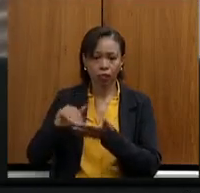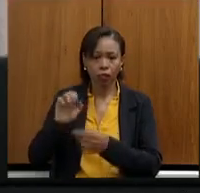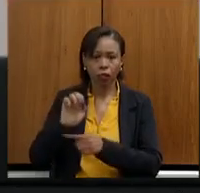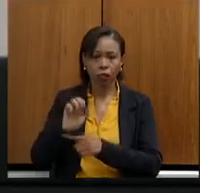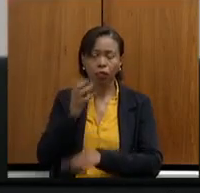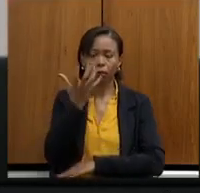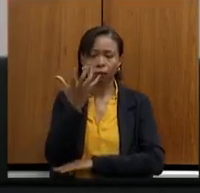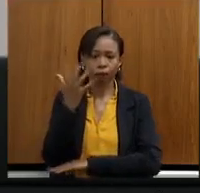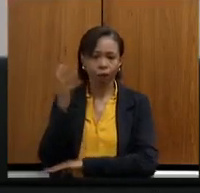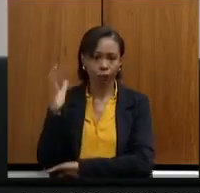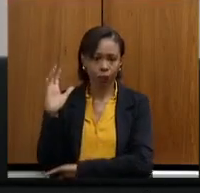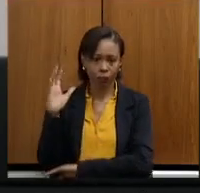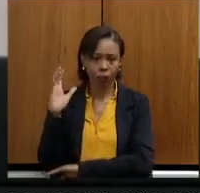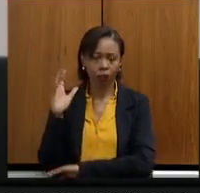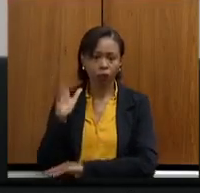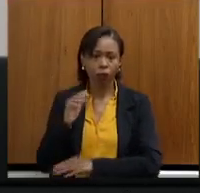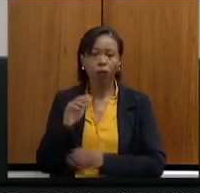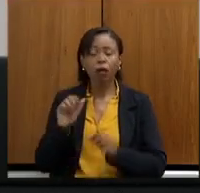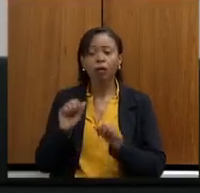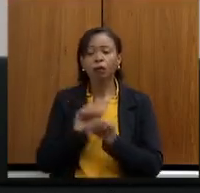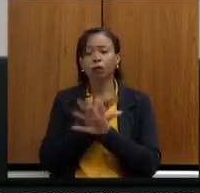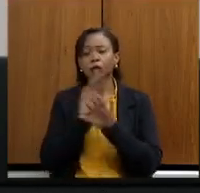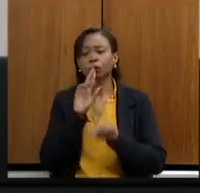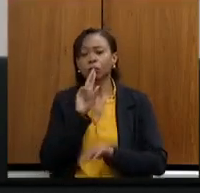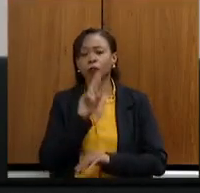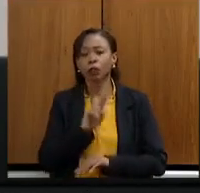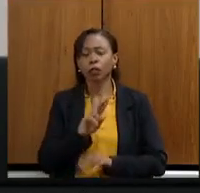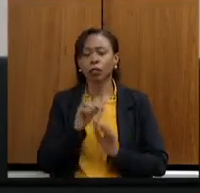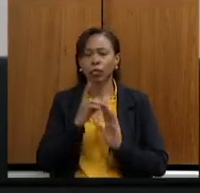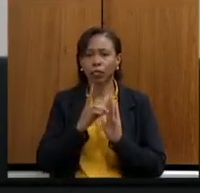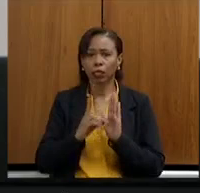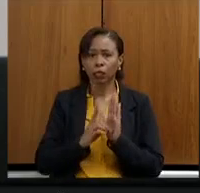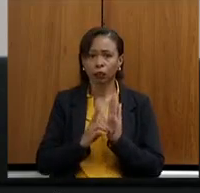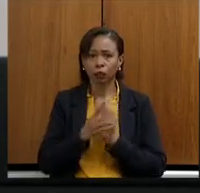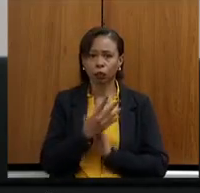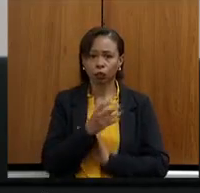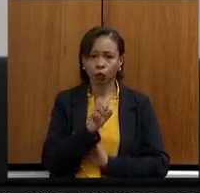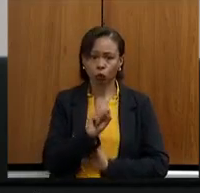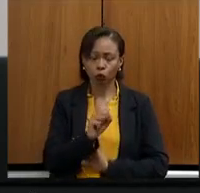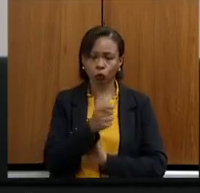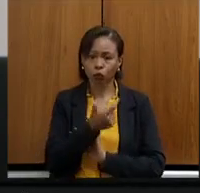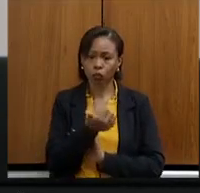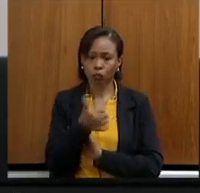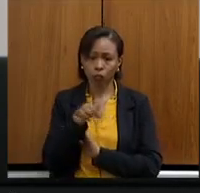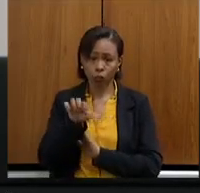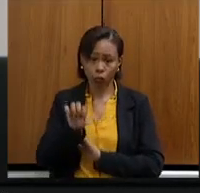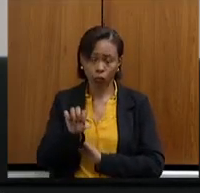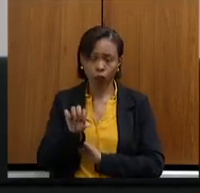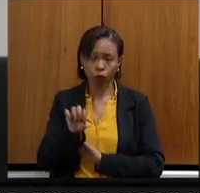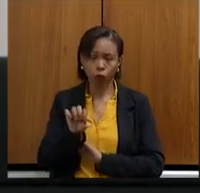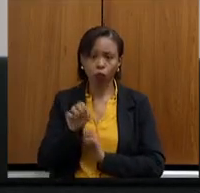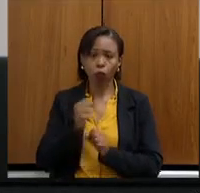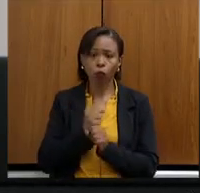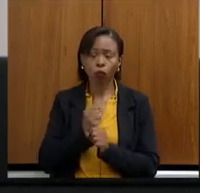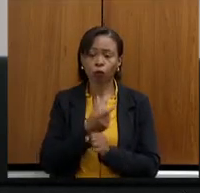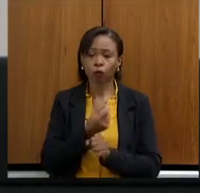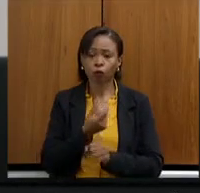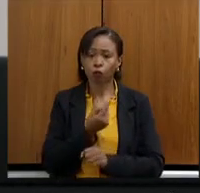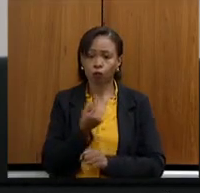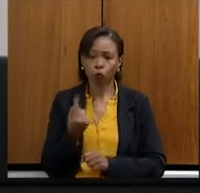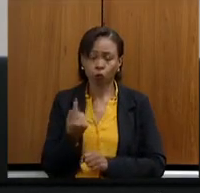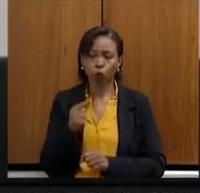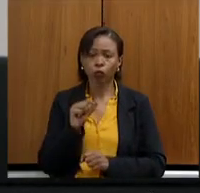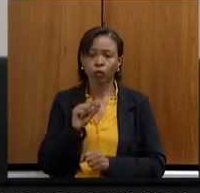Meio Ambiente, esclarecimentos a cerca do decreto número 48.209, de 18 de junho de 2021, que promoveu a